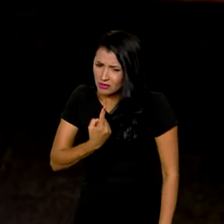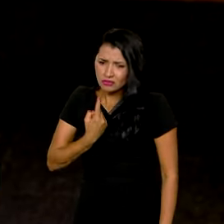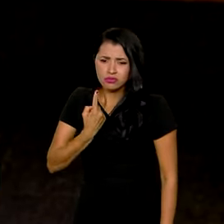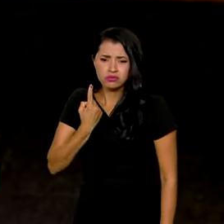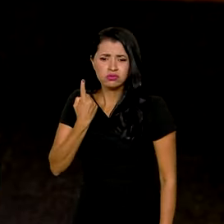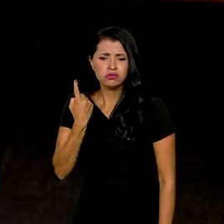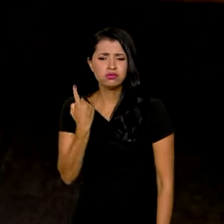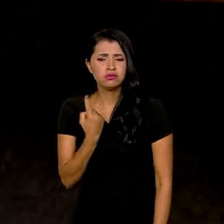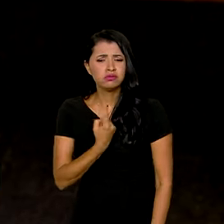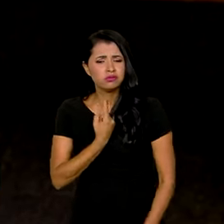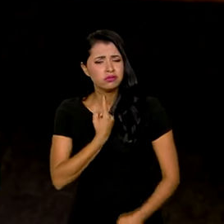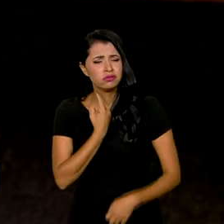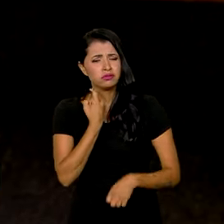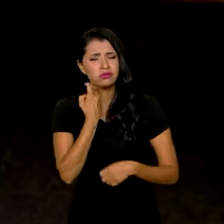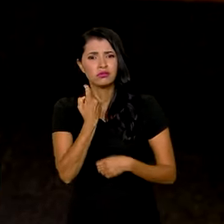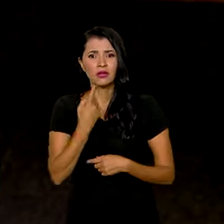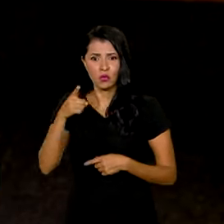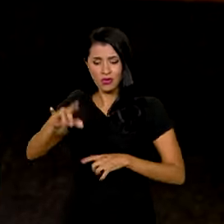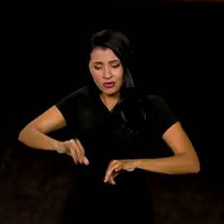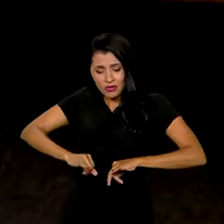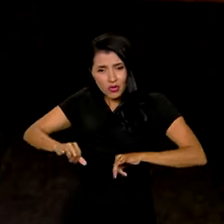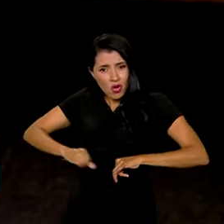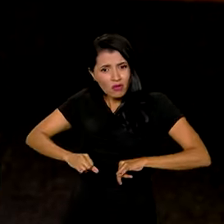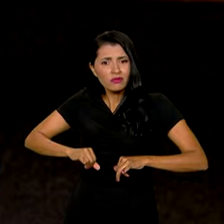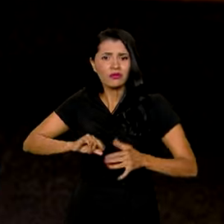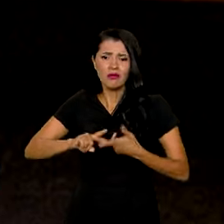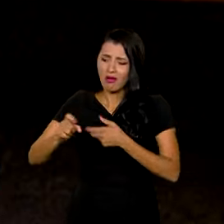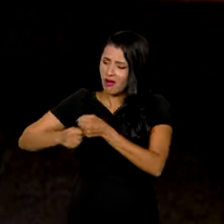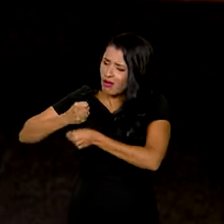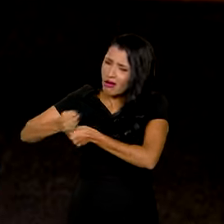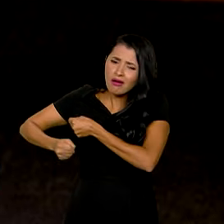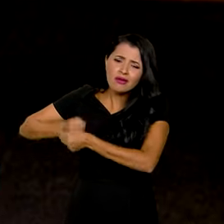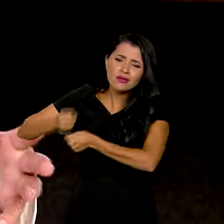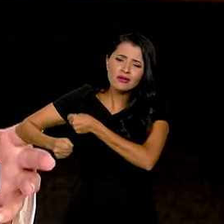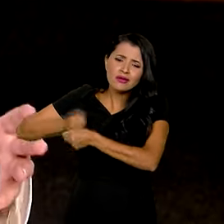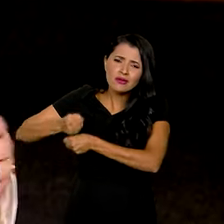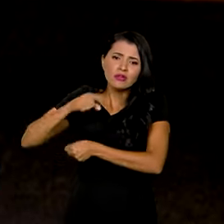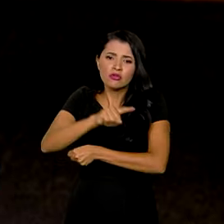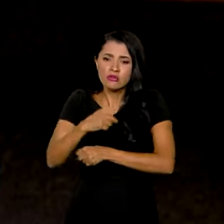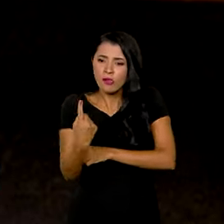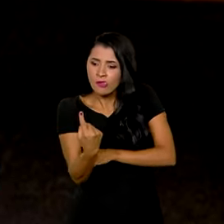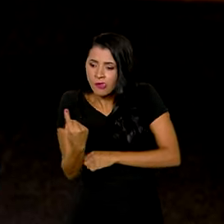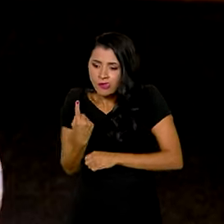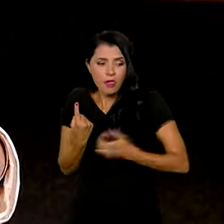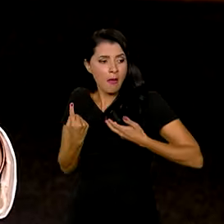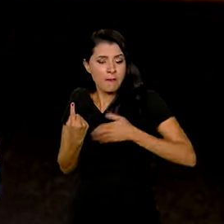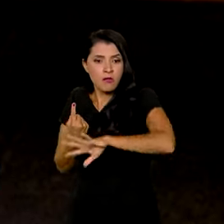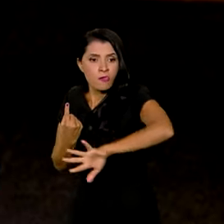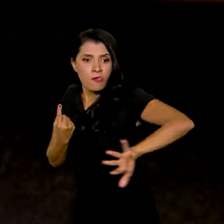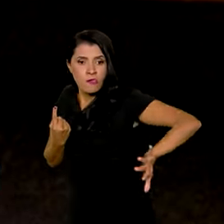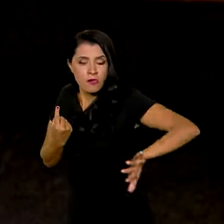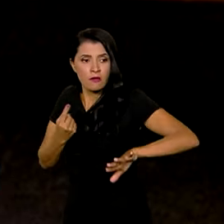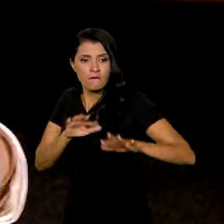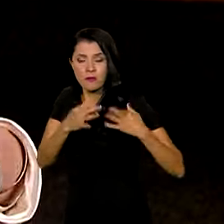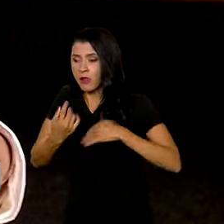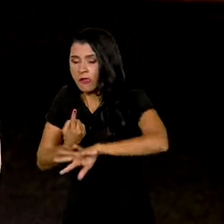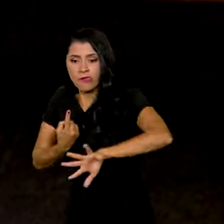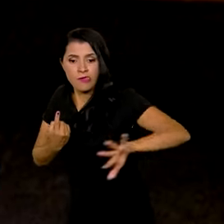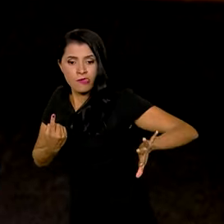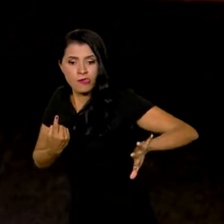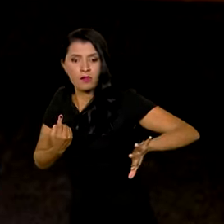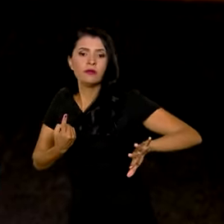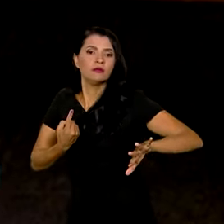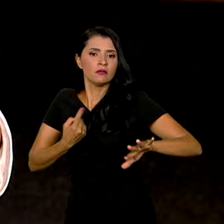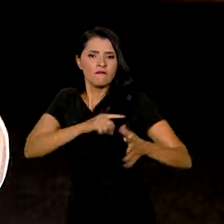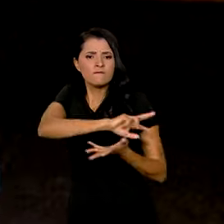mulher, quando sofre violência, ela sofre por vários anos. O cara já isolou ela dos amigos, já isolou ela da família, já isolou